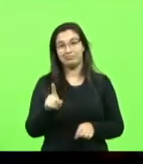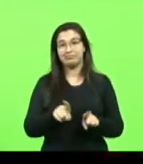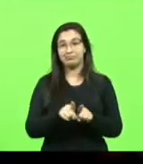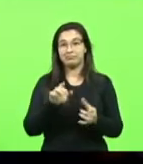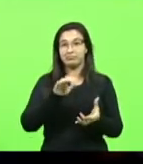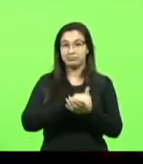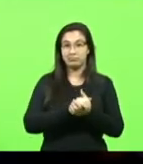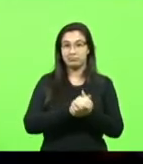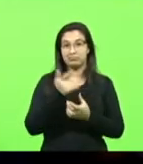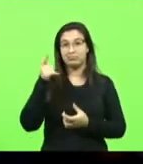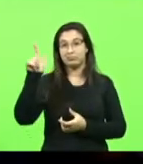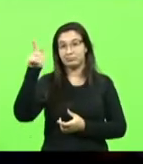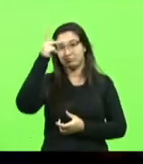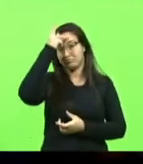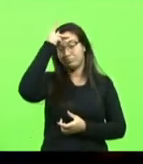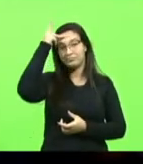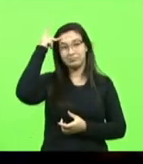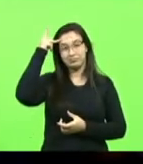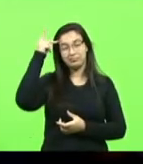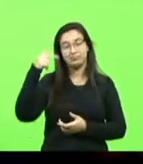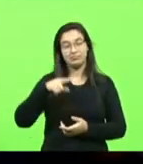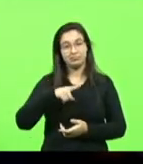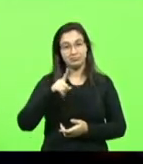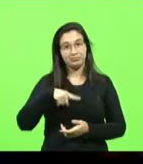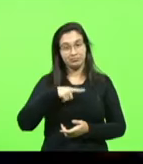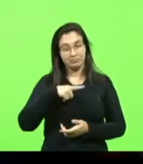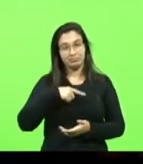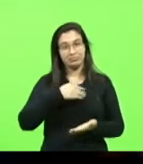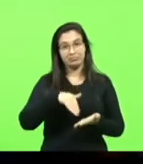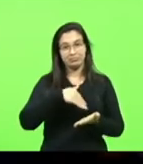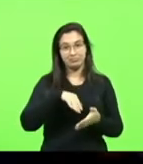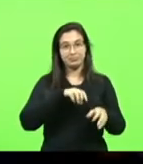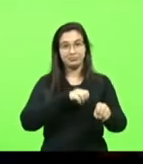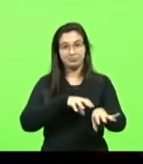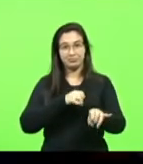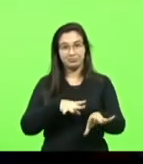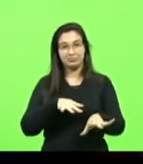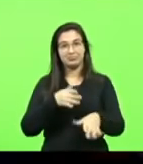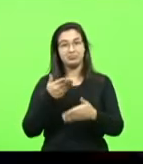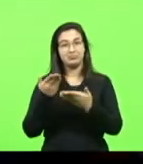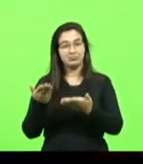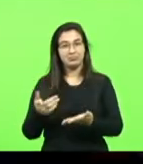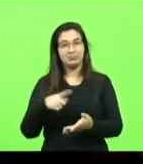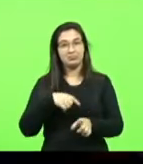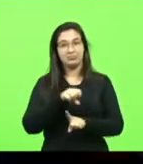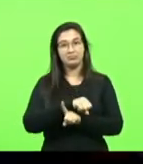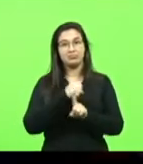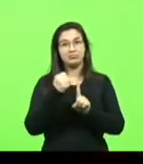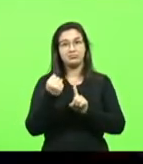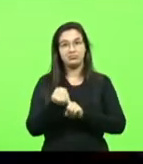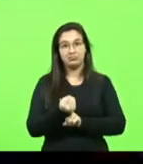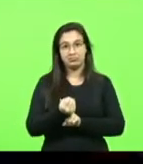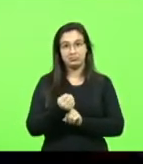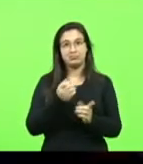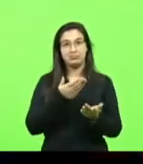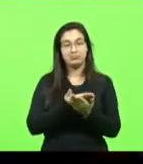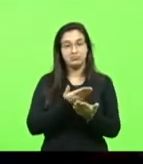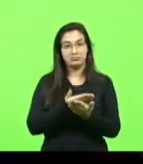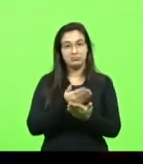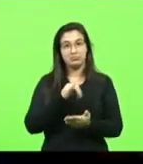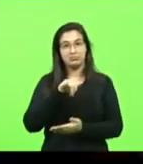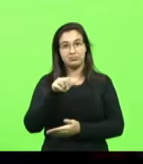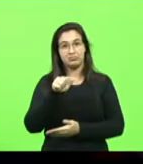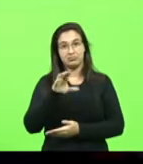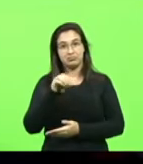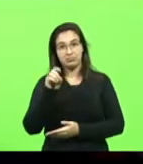catarinense, que foi secretária de Educação e ocupou tantos cargos importantes, o sociólogo Jacob Anderle, atuante